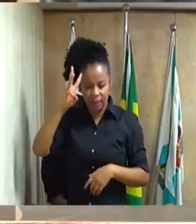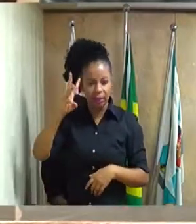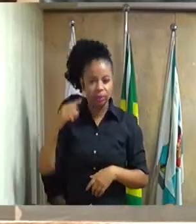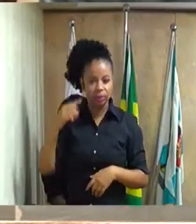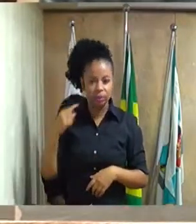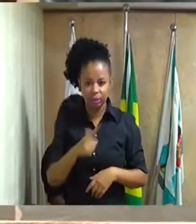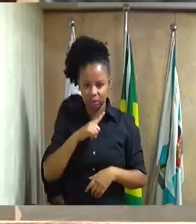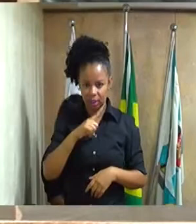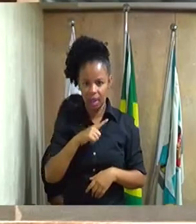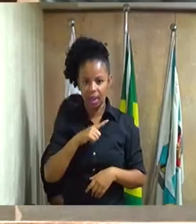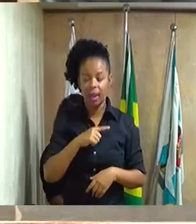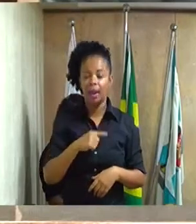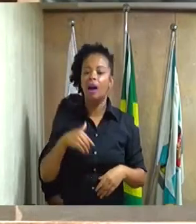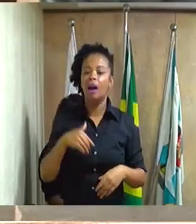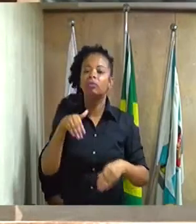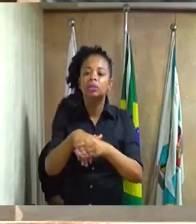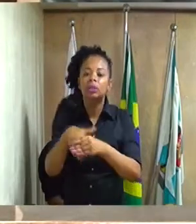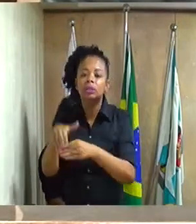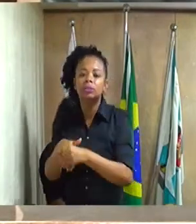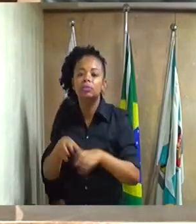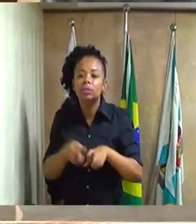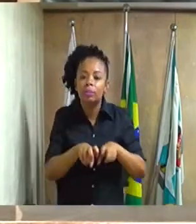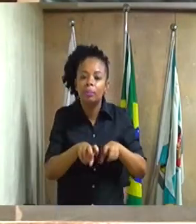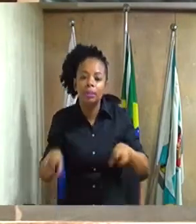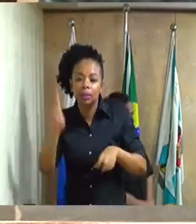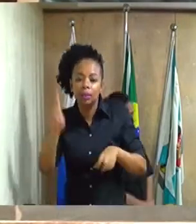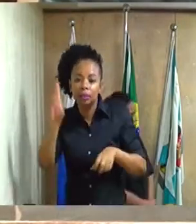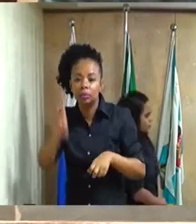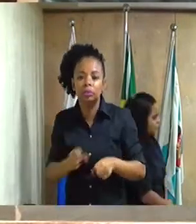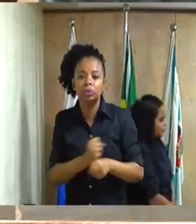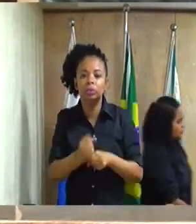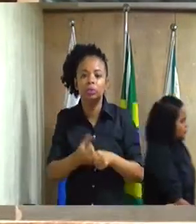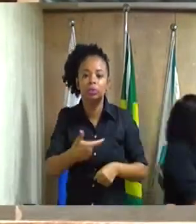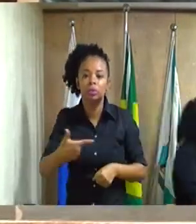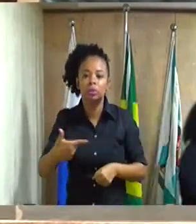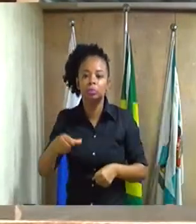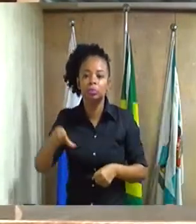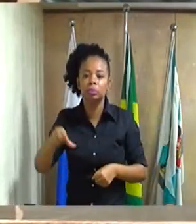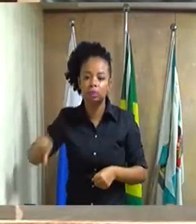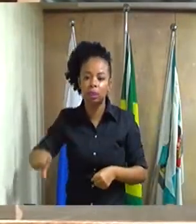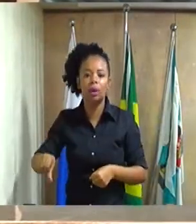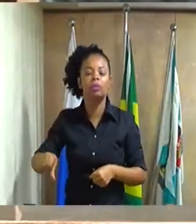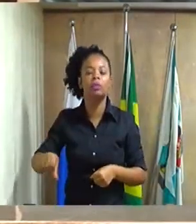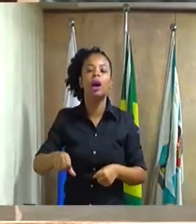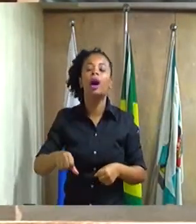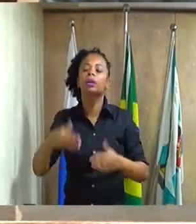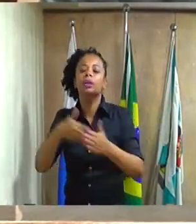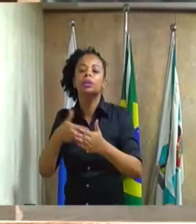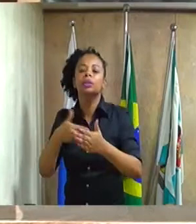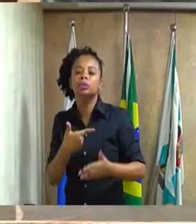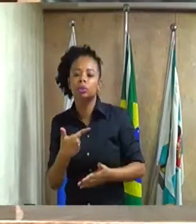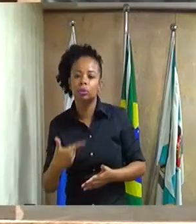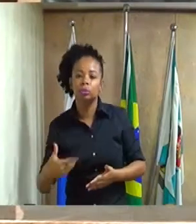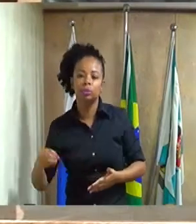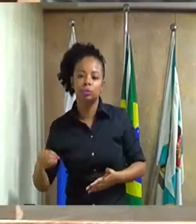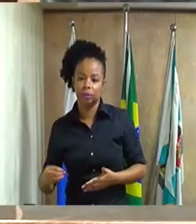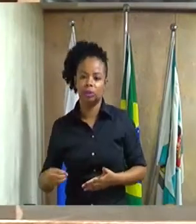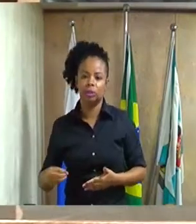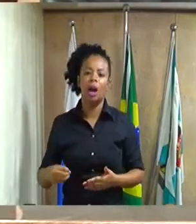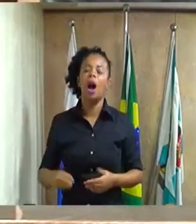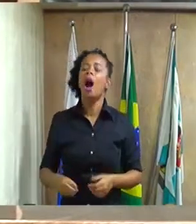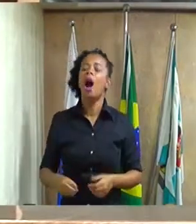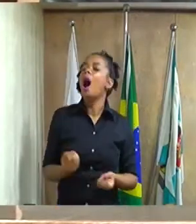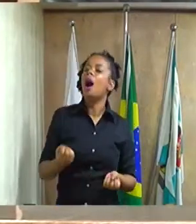a eleição da mesa de diretora por 2019, 2020, às 17 horas, numa sessão extraordinária. Assim